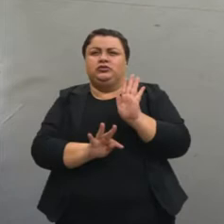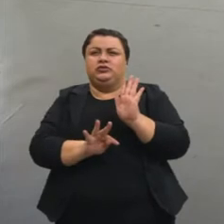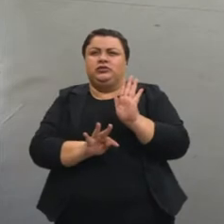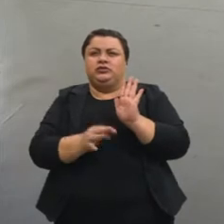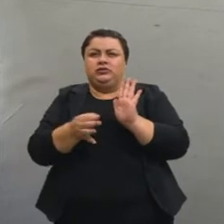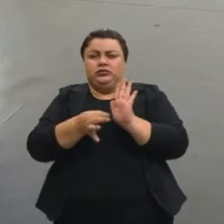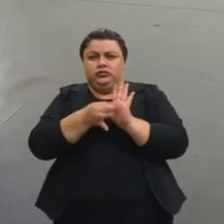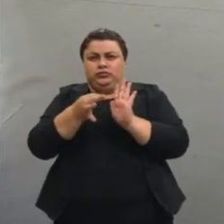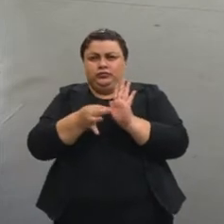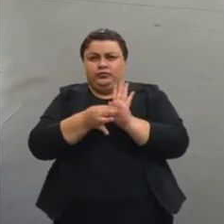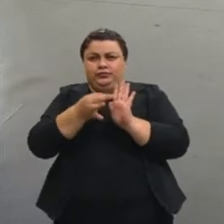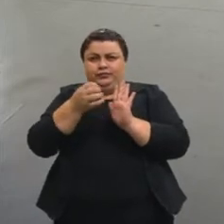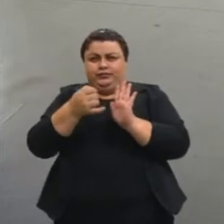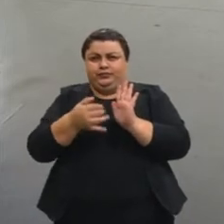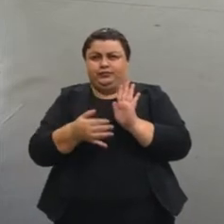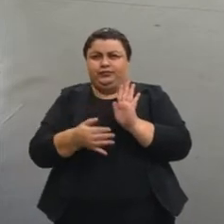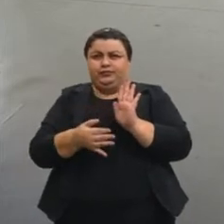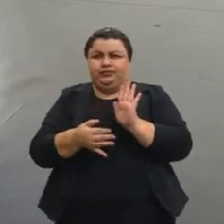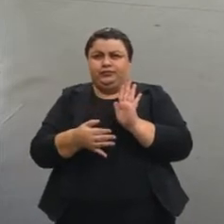dissertativo,